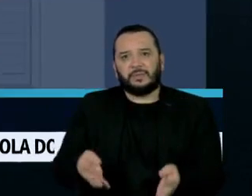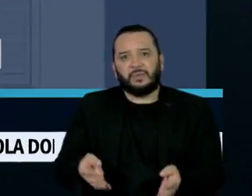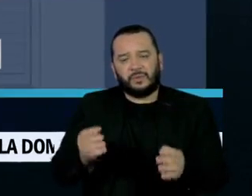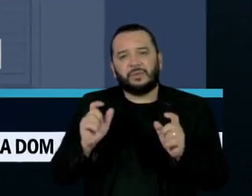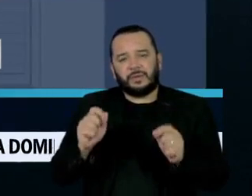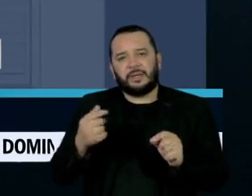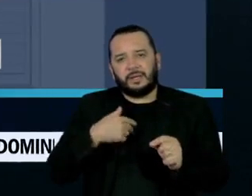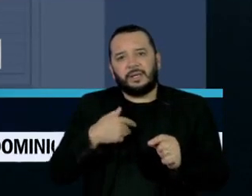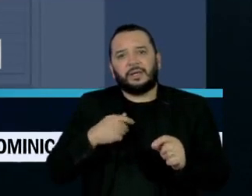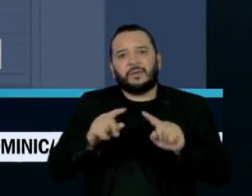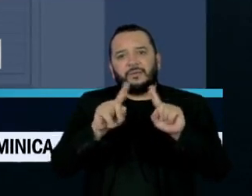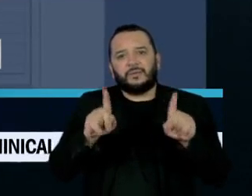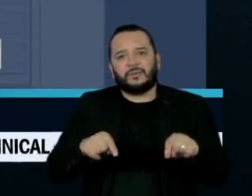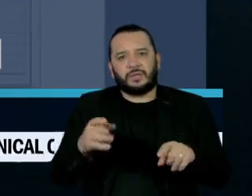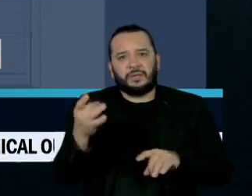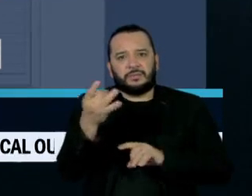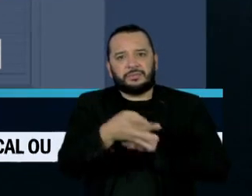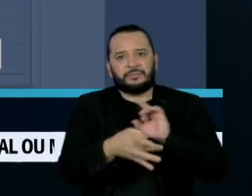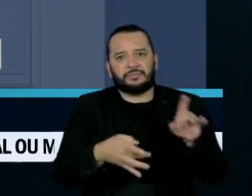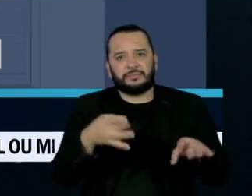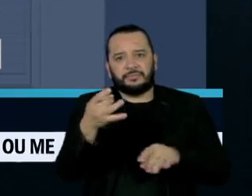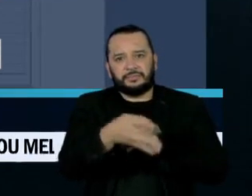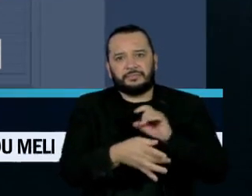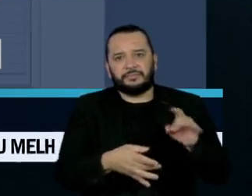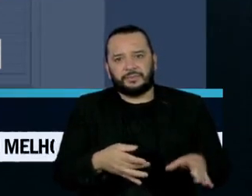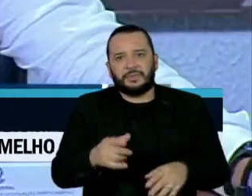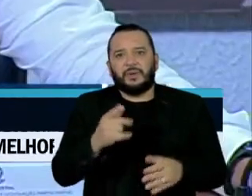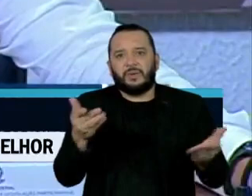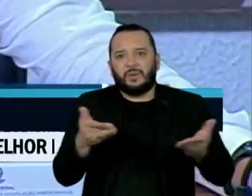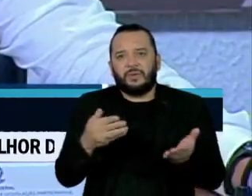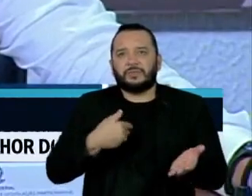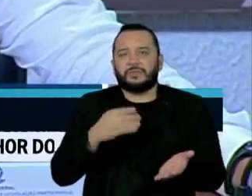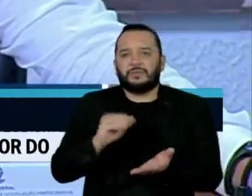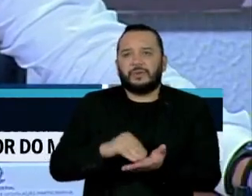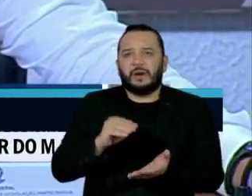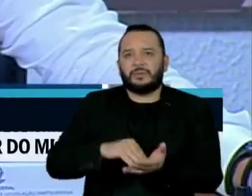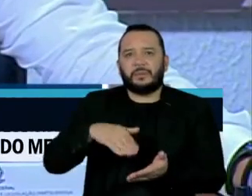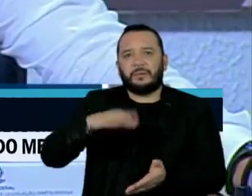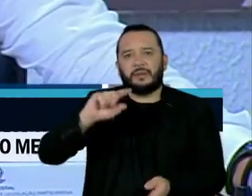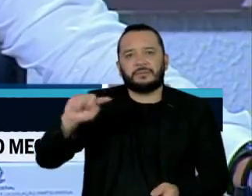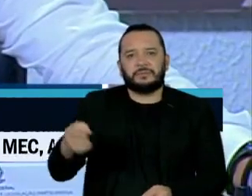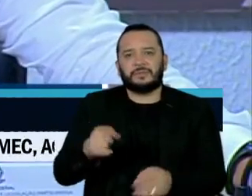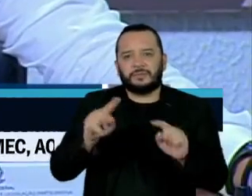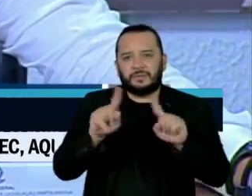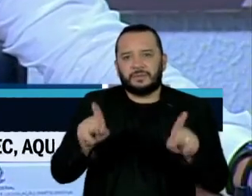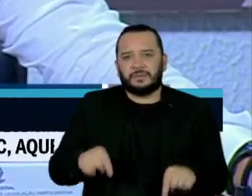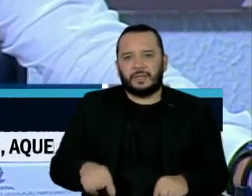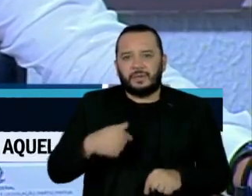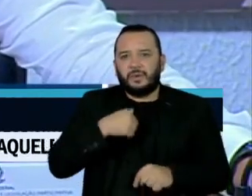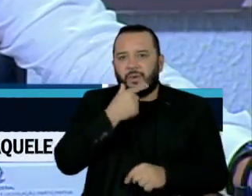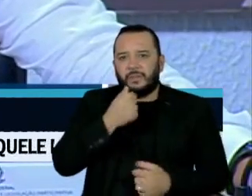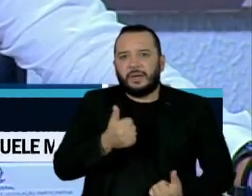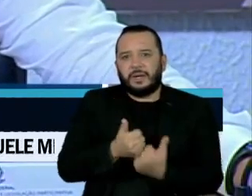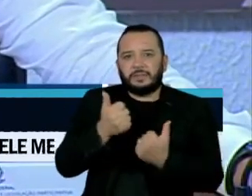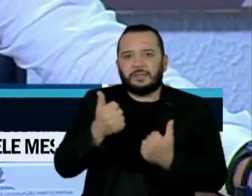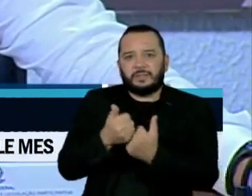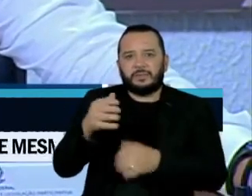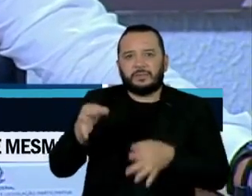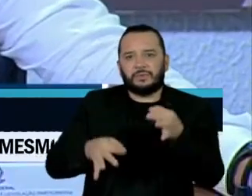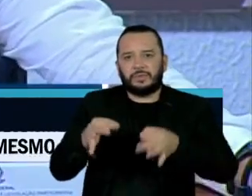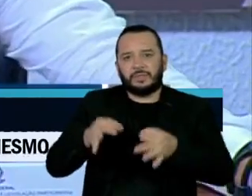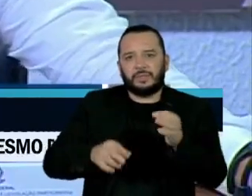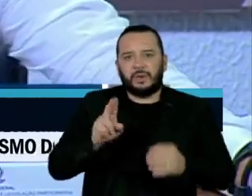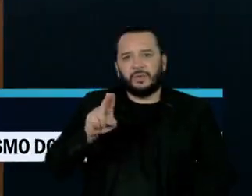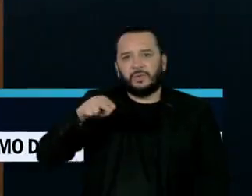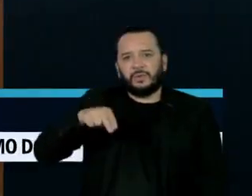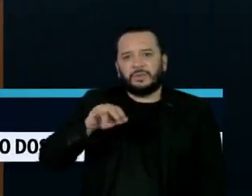Hoje, há um déficit de mais de mil servidores. O assessor jurídico da Univaja, União dos Povos Indígenas,